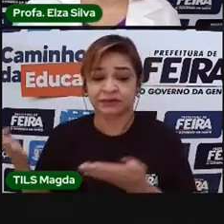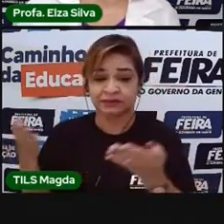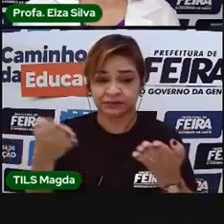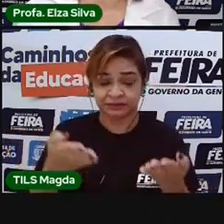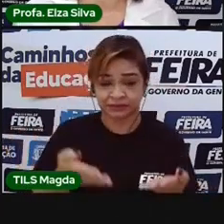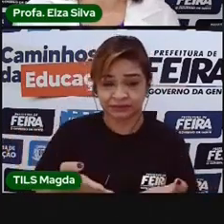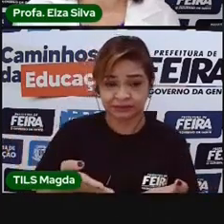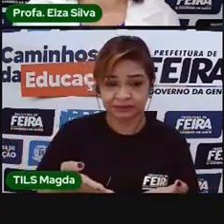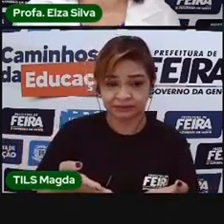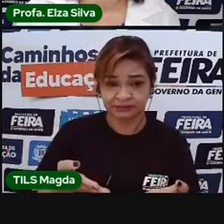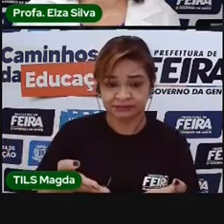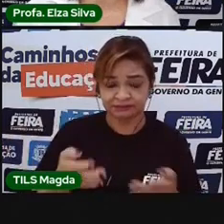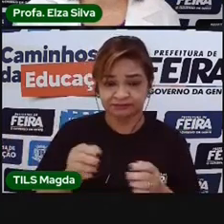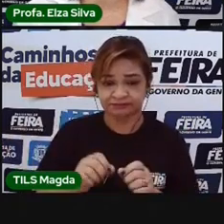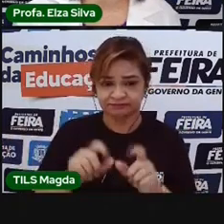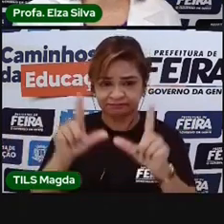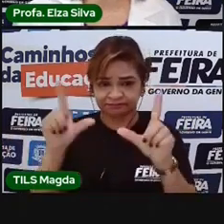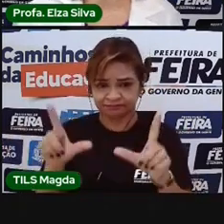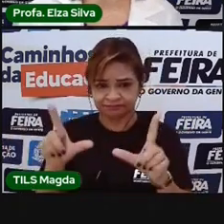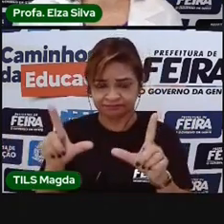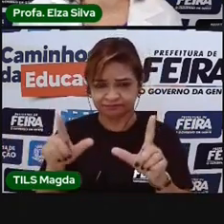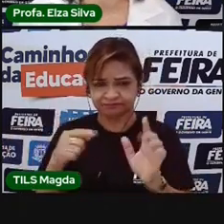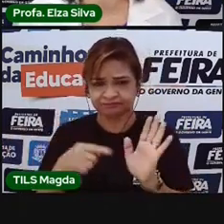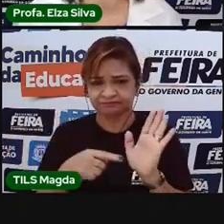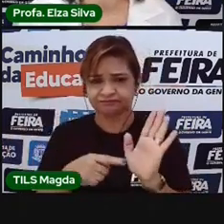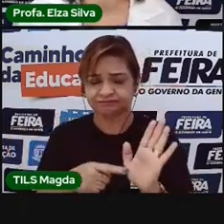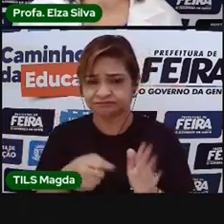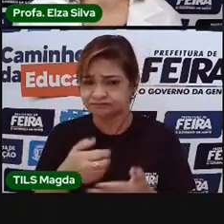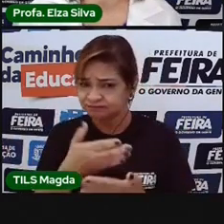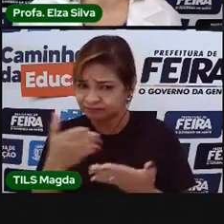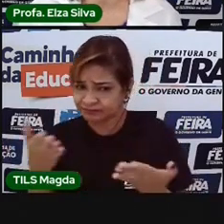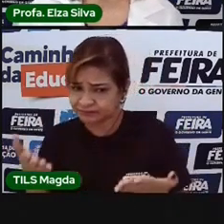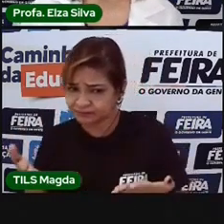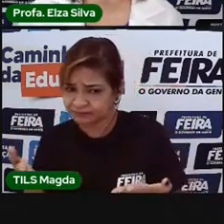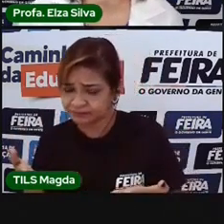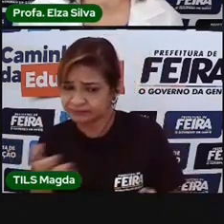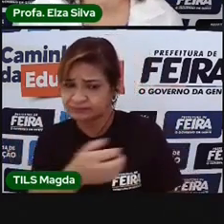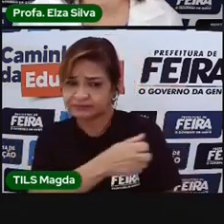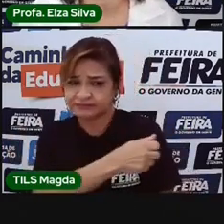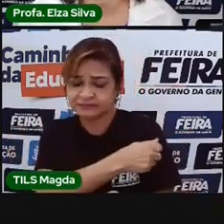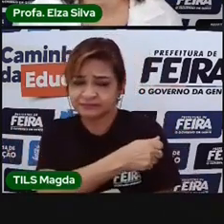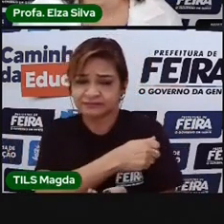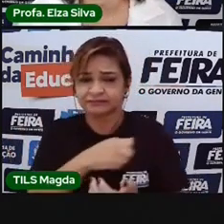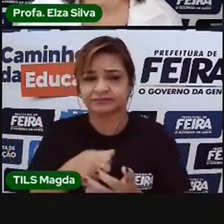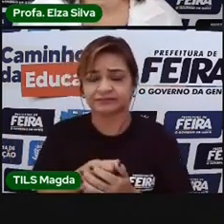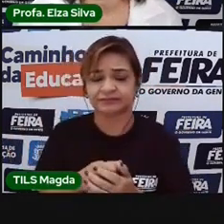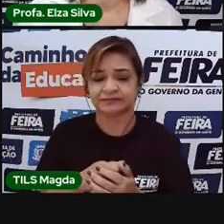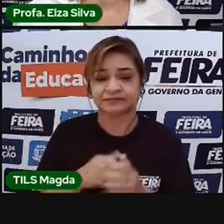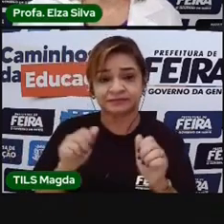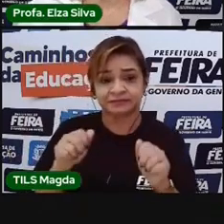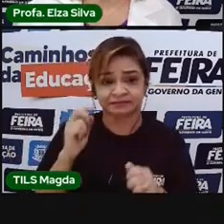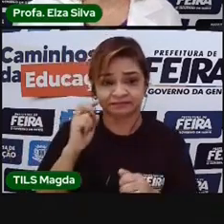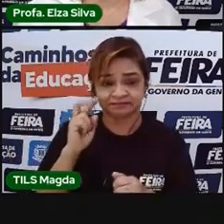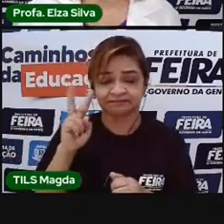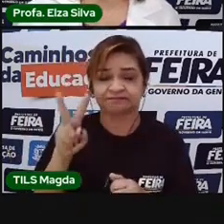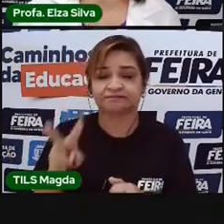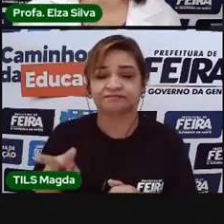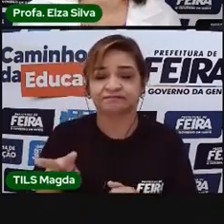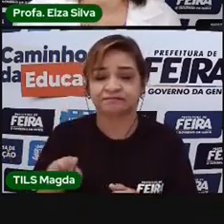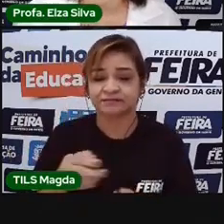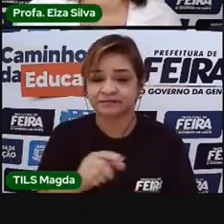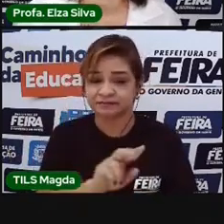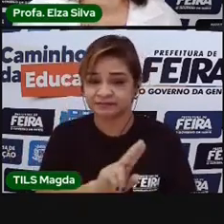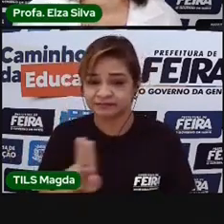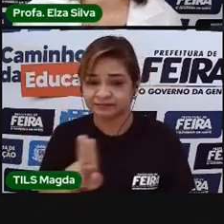sugestão de vídeo. Vocês, caros alunos, que tenham possibilidade de assistir, acessem